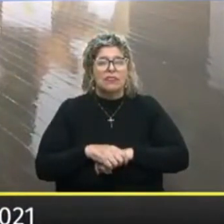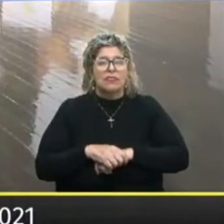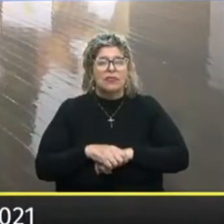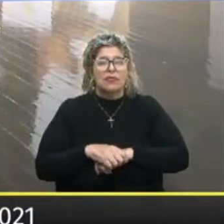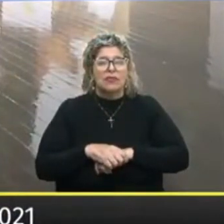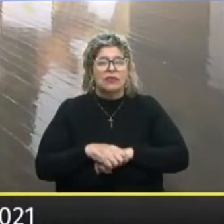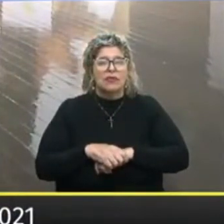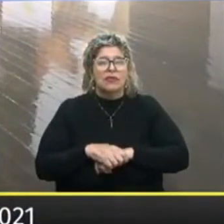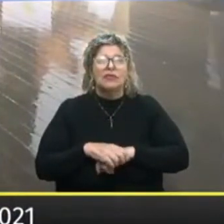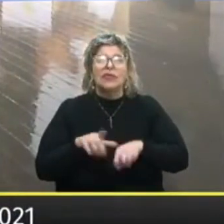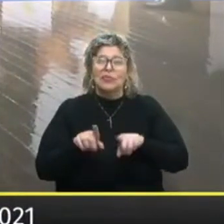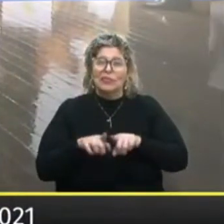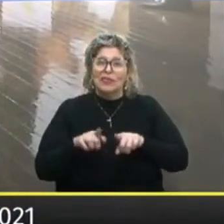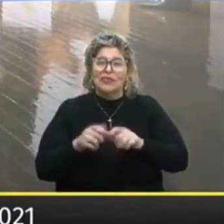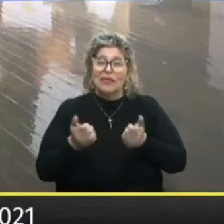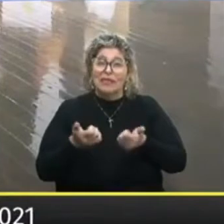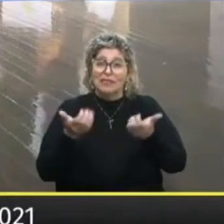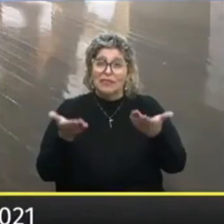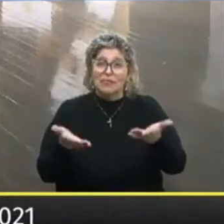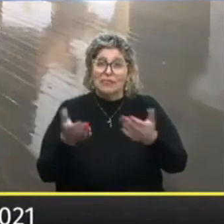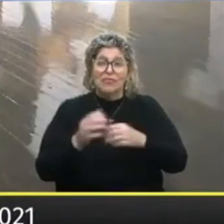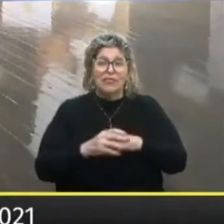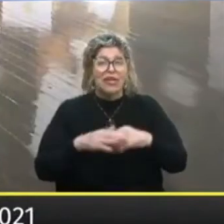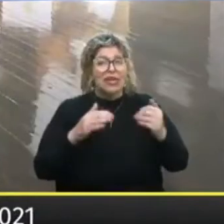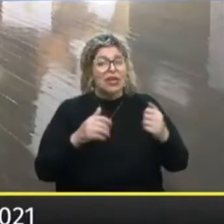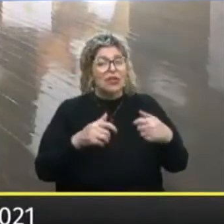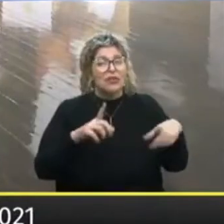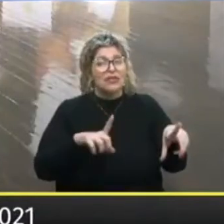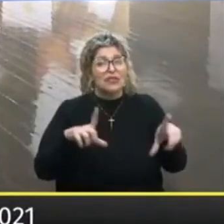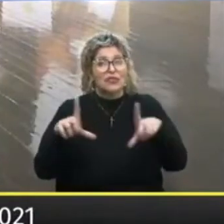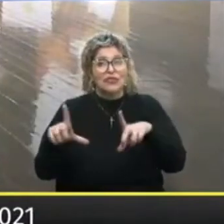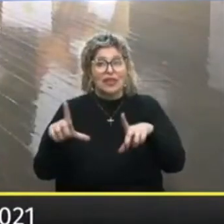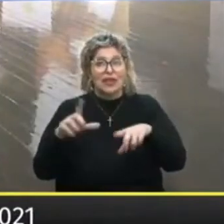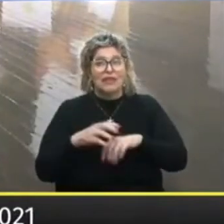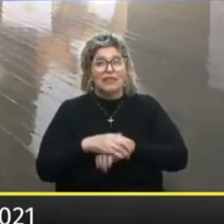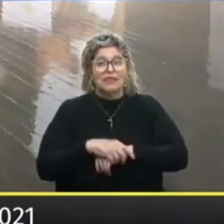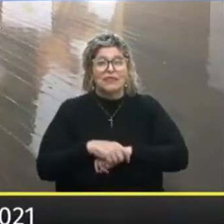Também vai receber agora Esse certificado